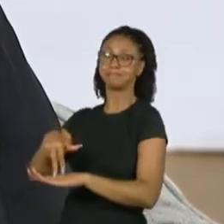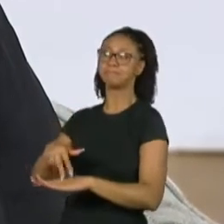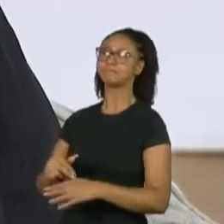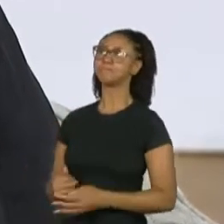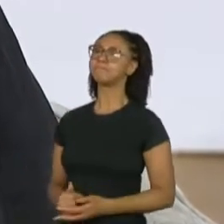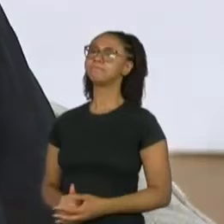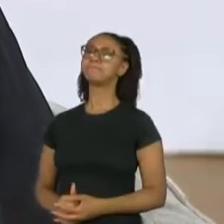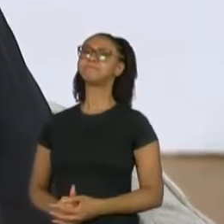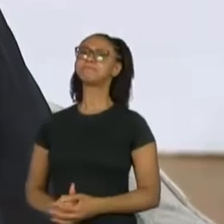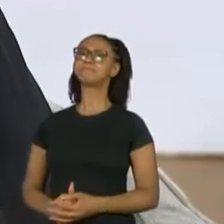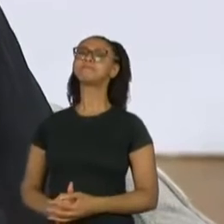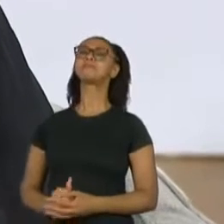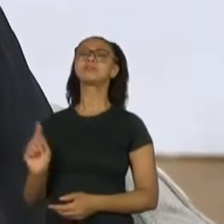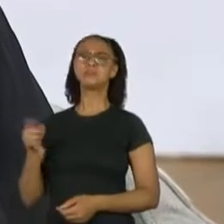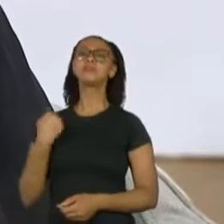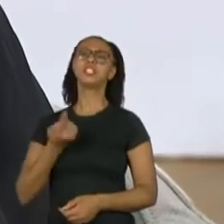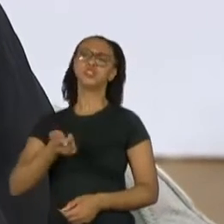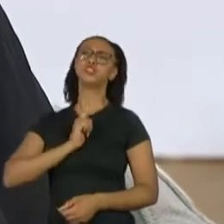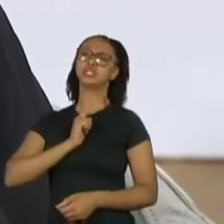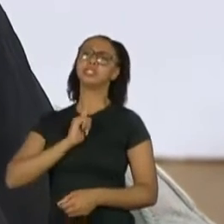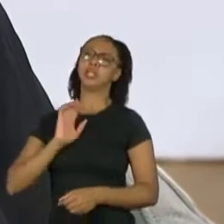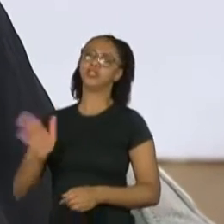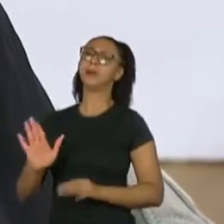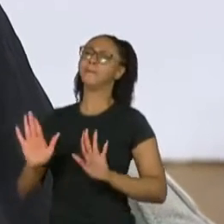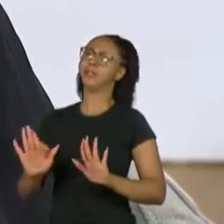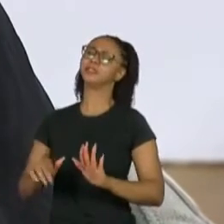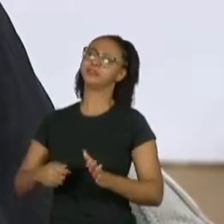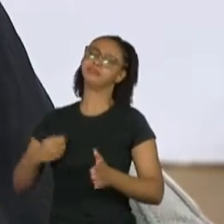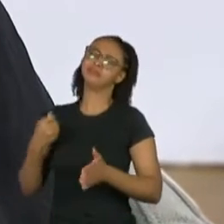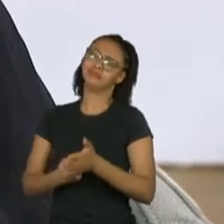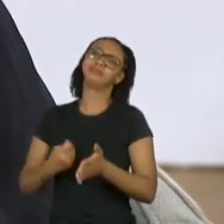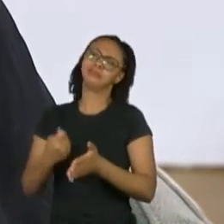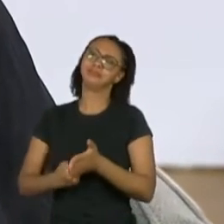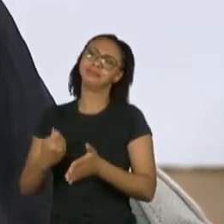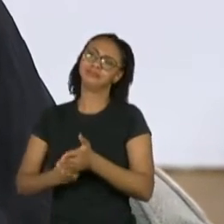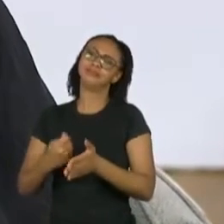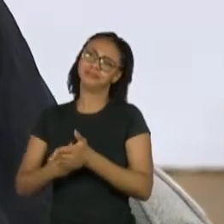E já temos, mas ainda temos muita luta pela frente, Joyce. Sim, insisto nisso.